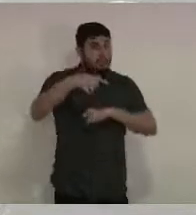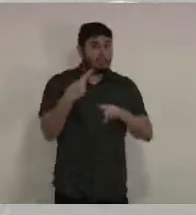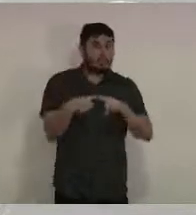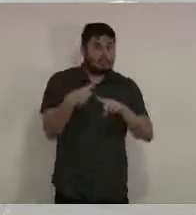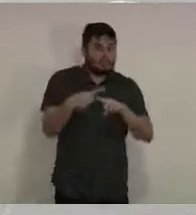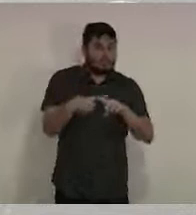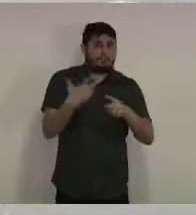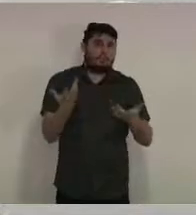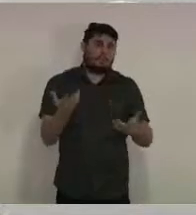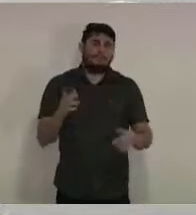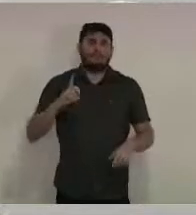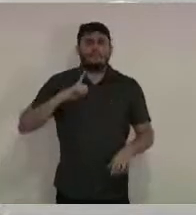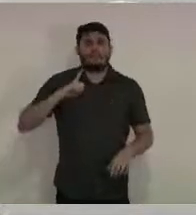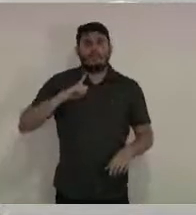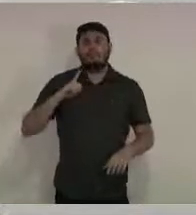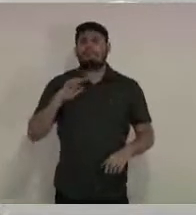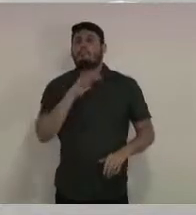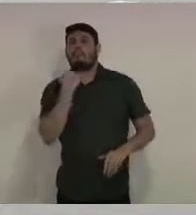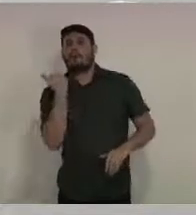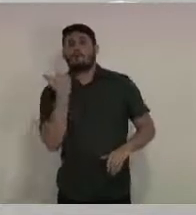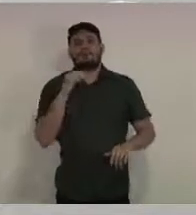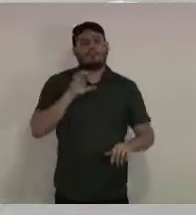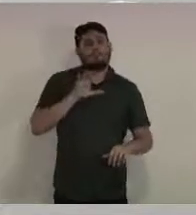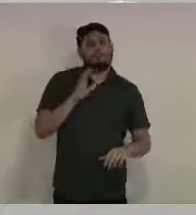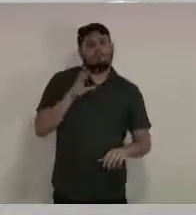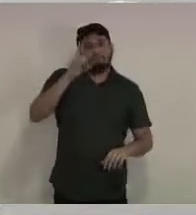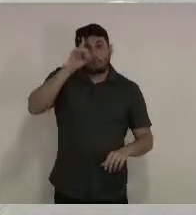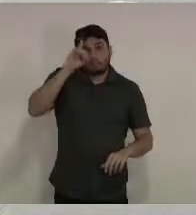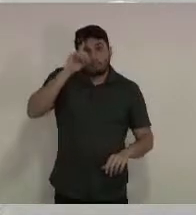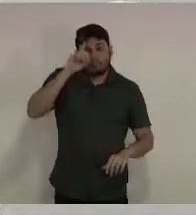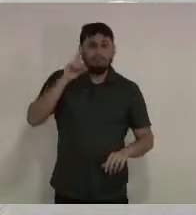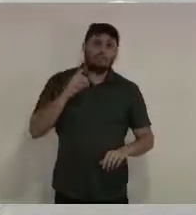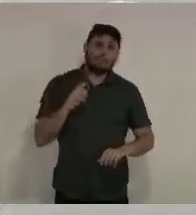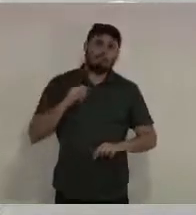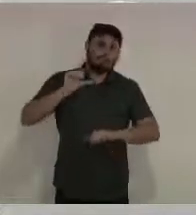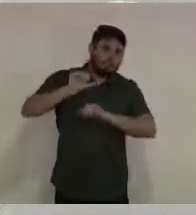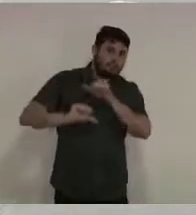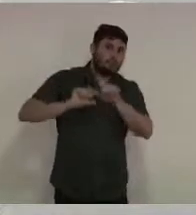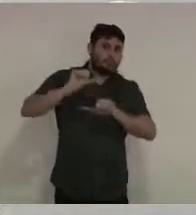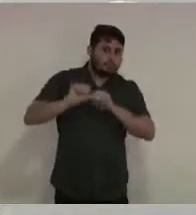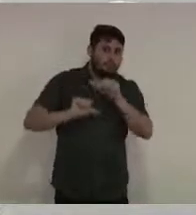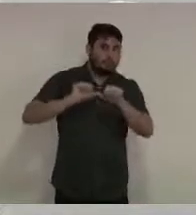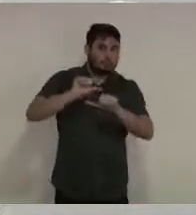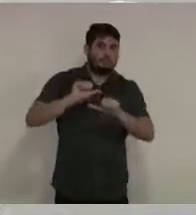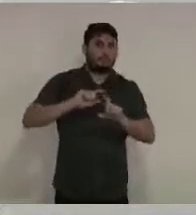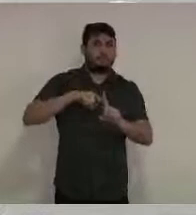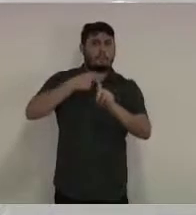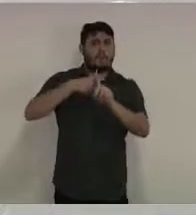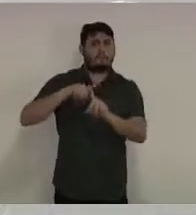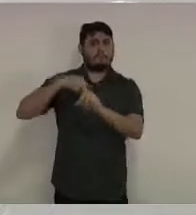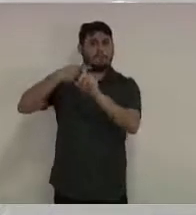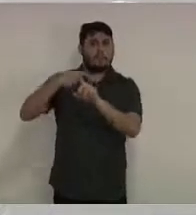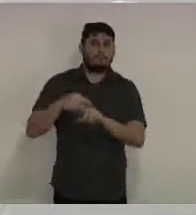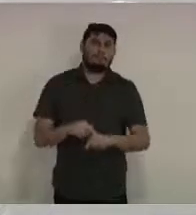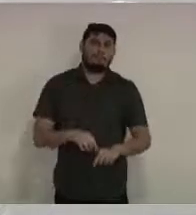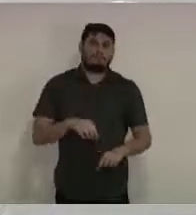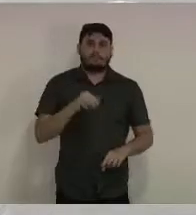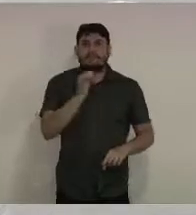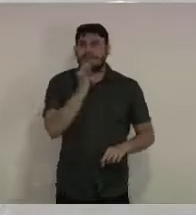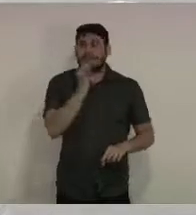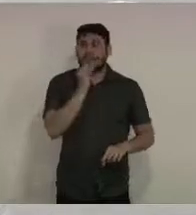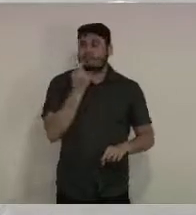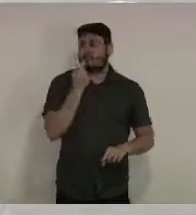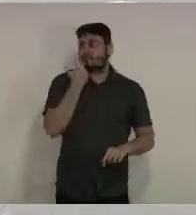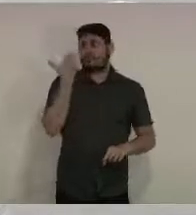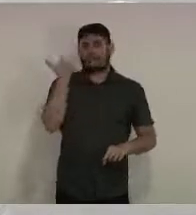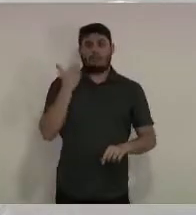,25 óbitos dia, que vemos dias agora, depois da pandemia, de termos quatro óbitos. Então, a grande